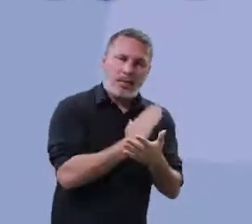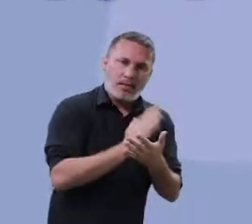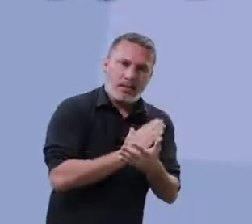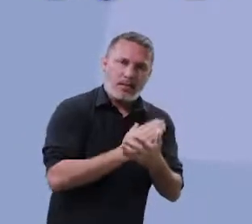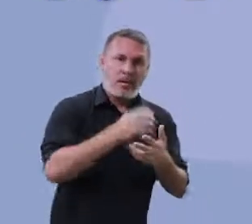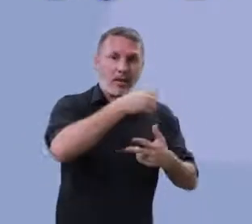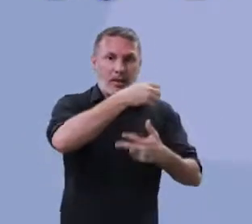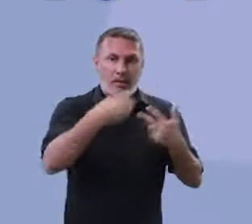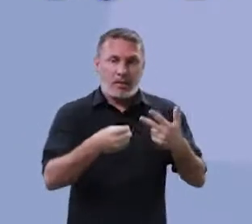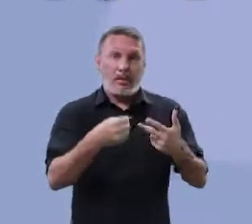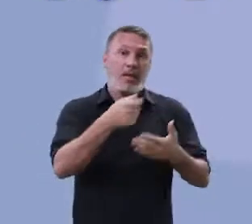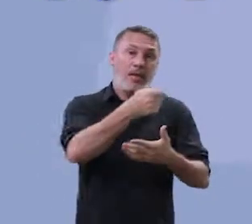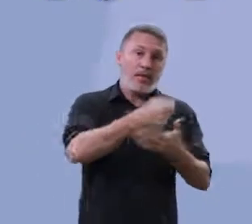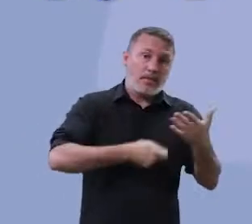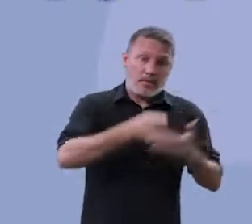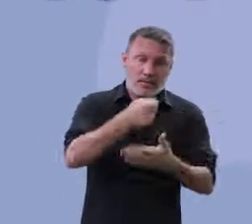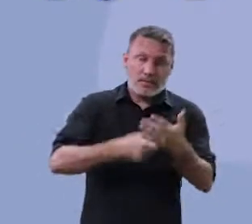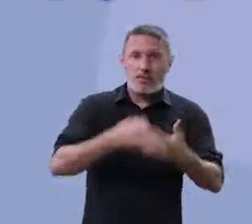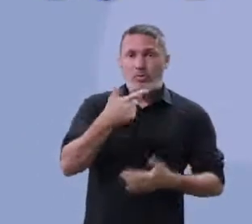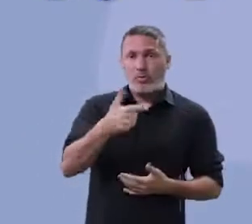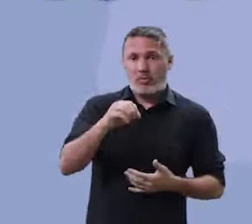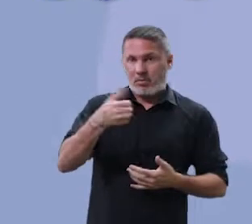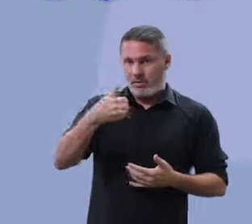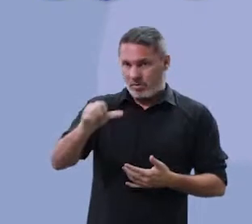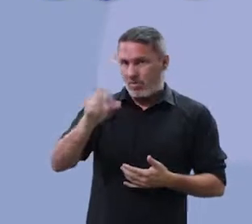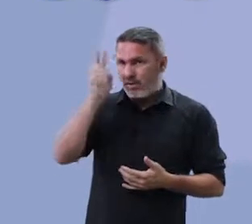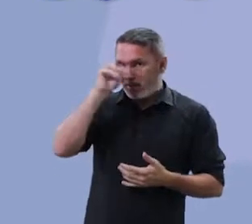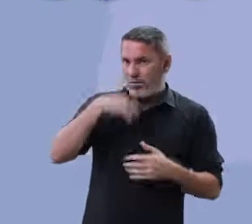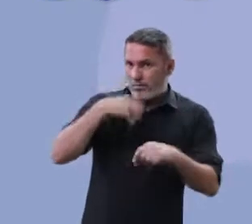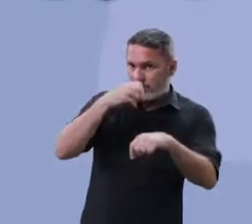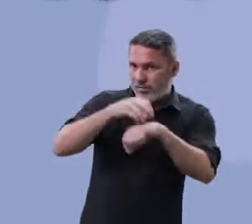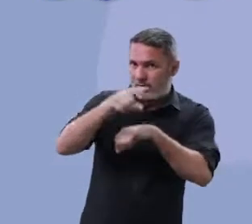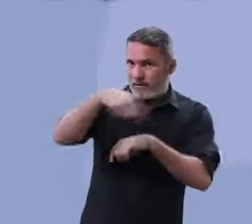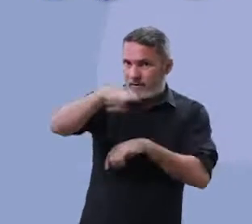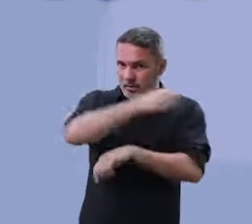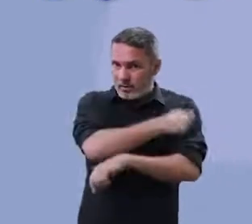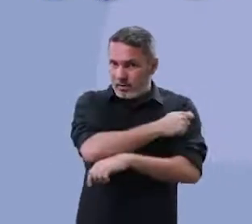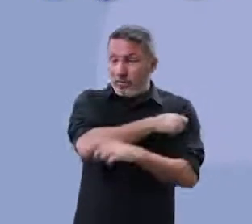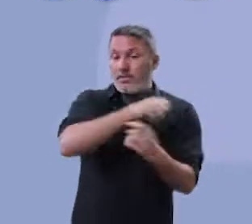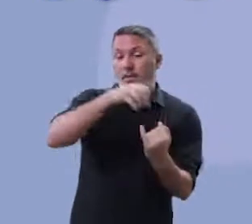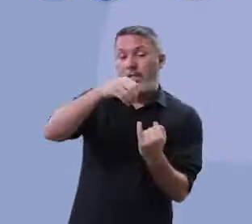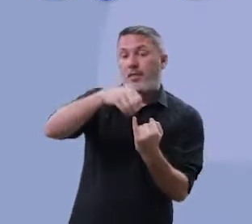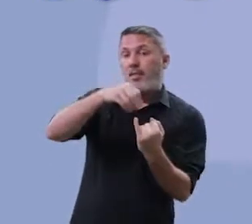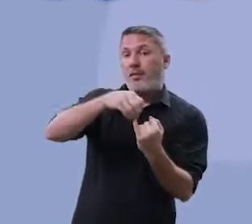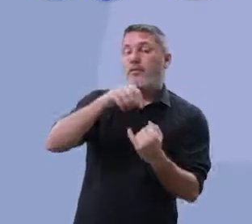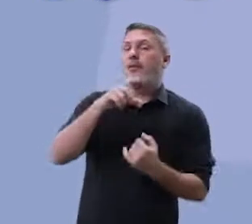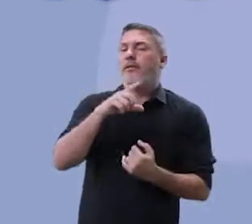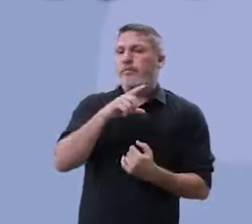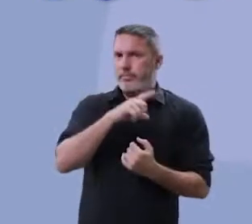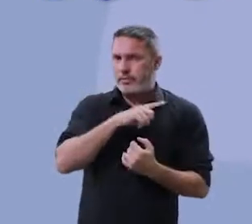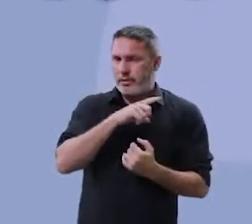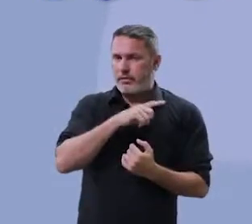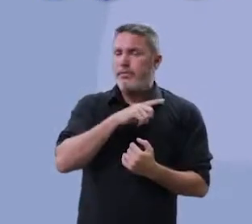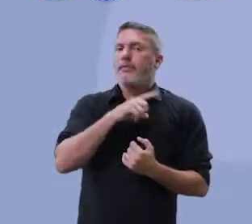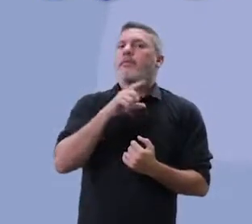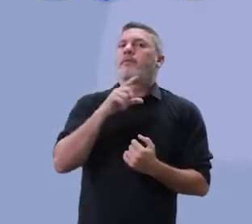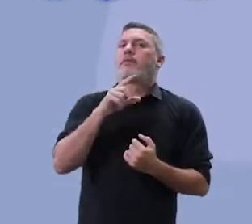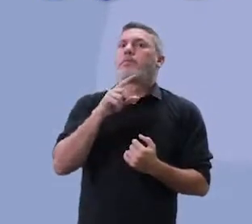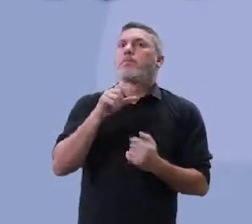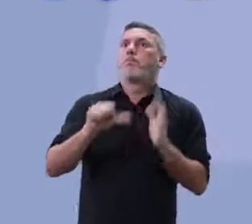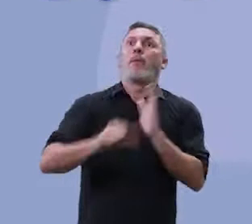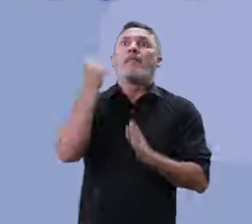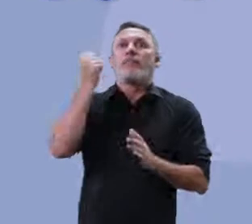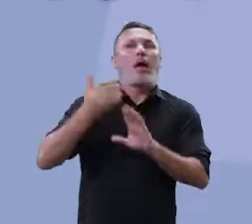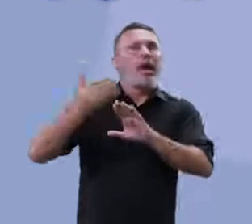Enem, redações 2019. Lembra que eu falei com você, meu aluno, que o INEP, pela primeira vez liberou